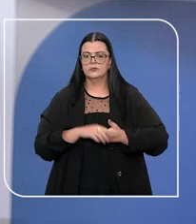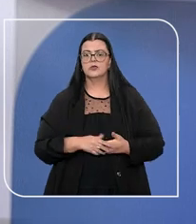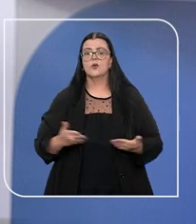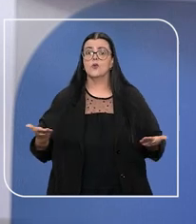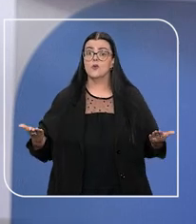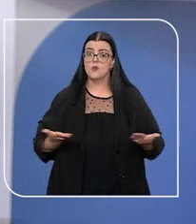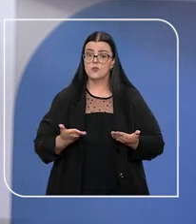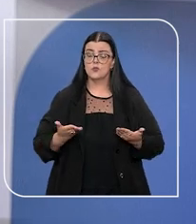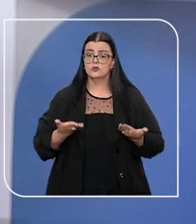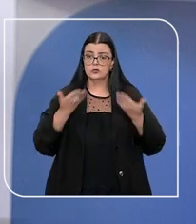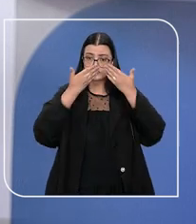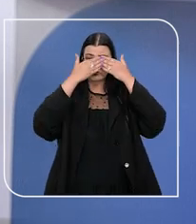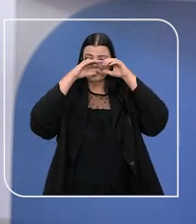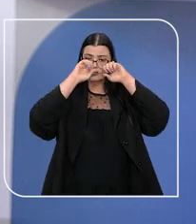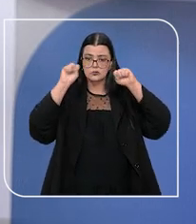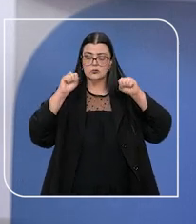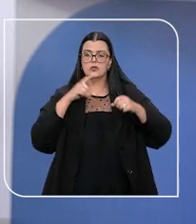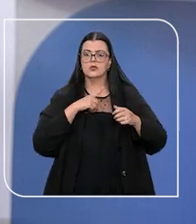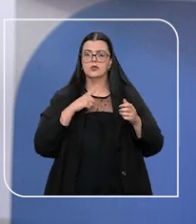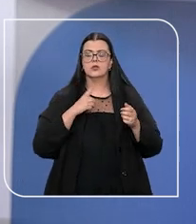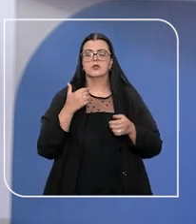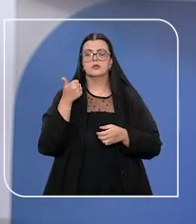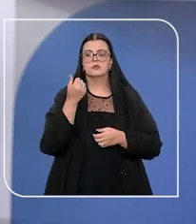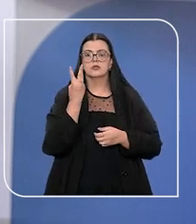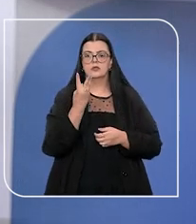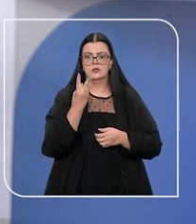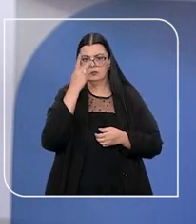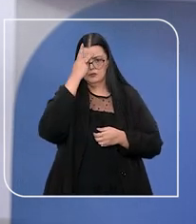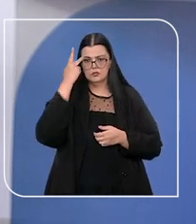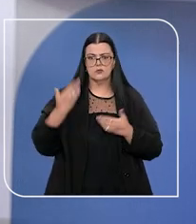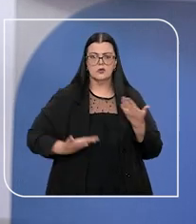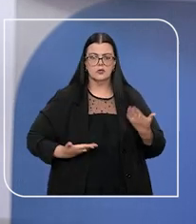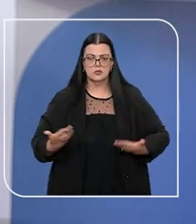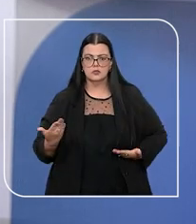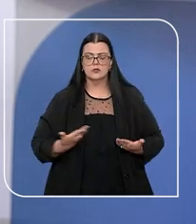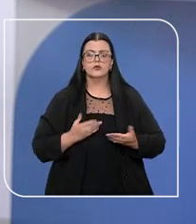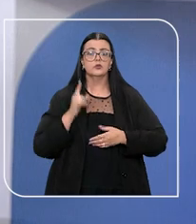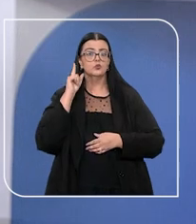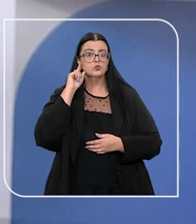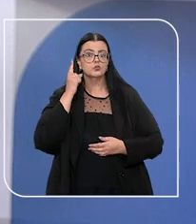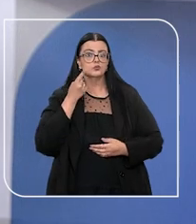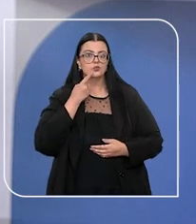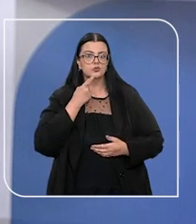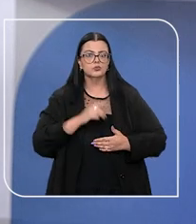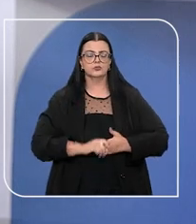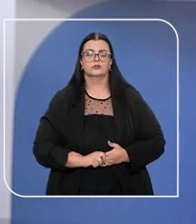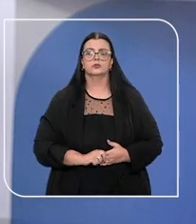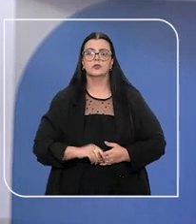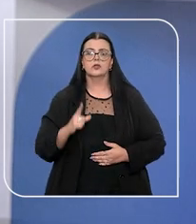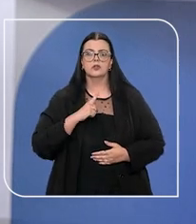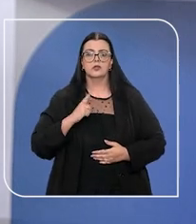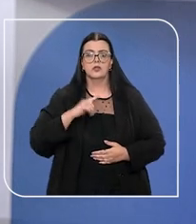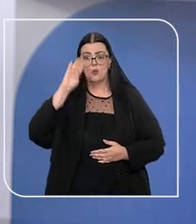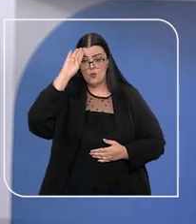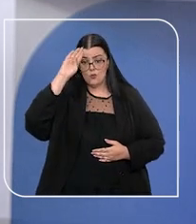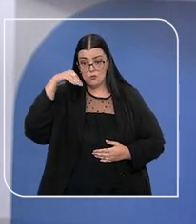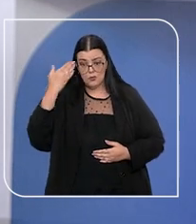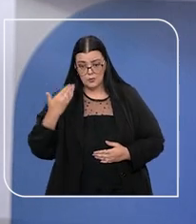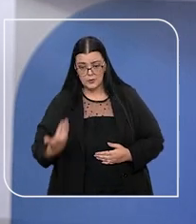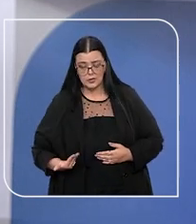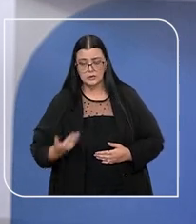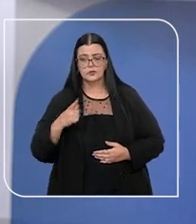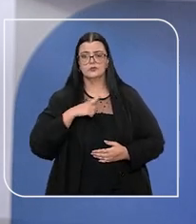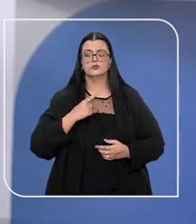Hoje, a corte tem uma equipe de 134 colaboradores com perda auditiva, que foi homenageada por